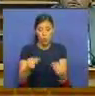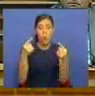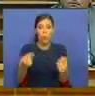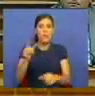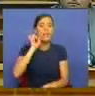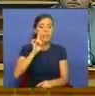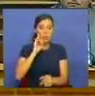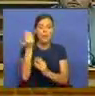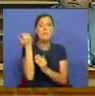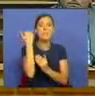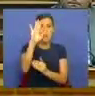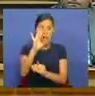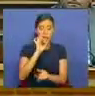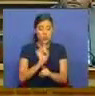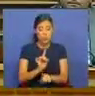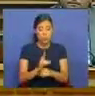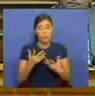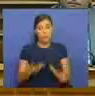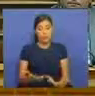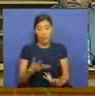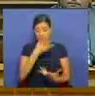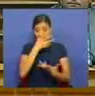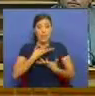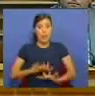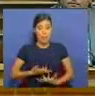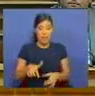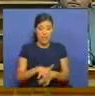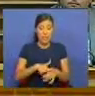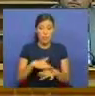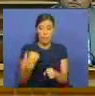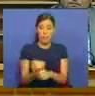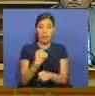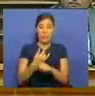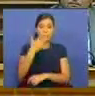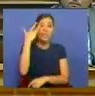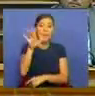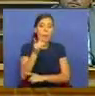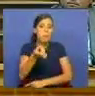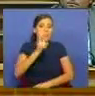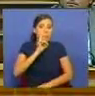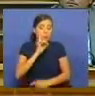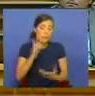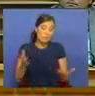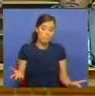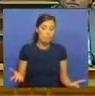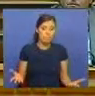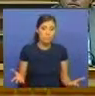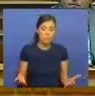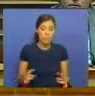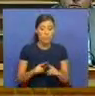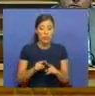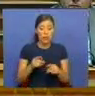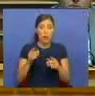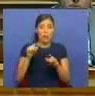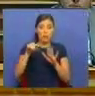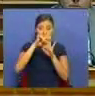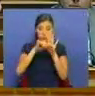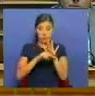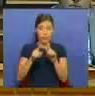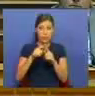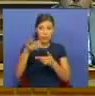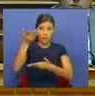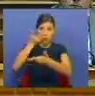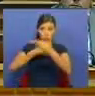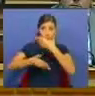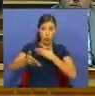bem mais importantes do que a já dramática situação dos trabalhadores imigrantes clandestinos. É que a diretiva do retorno,